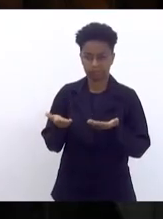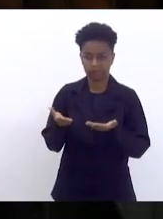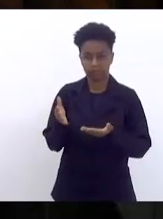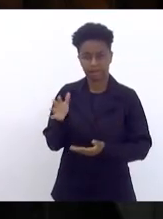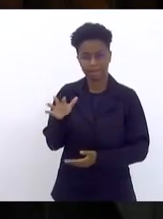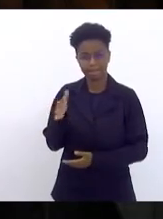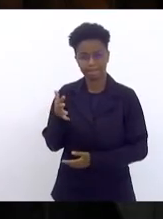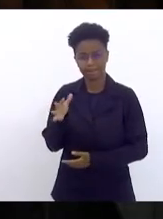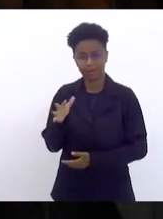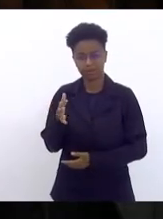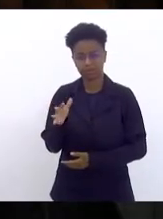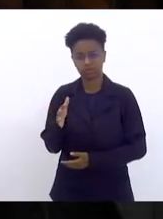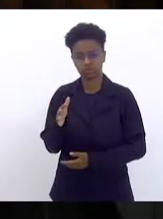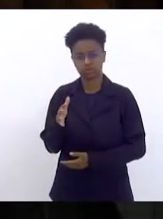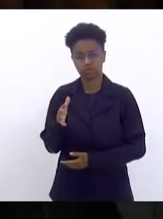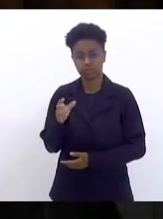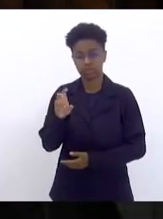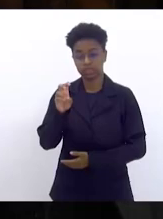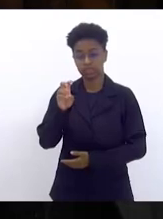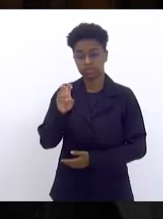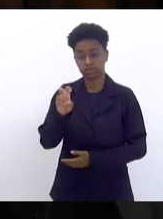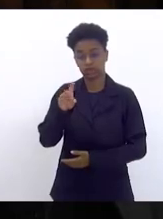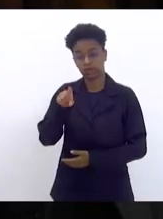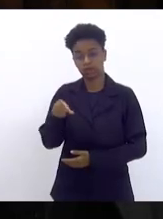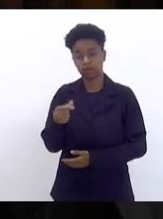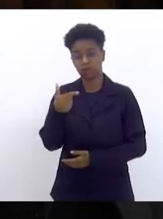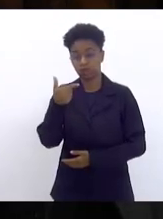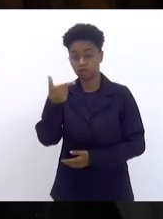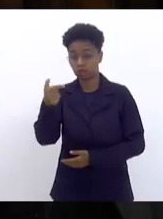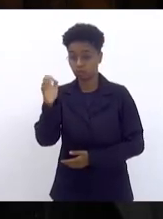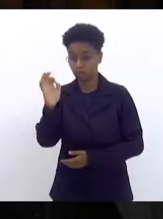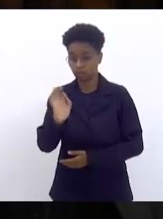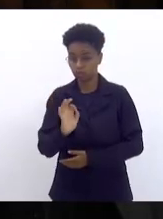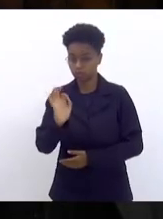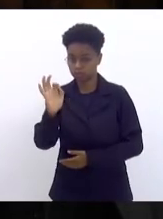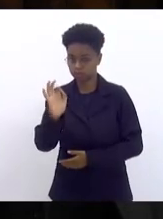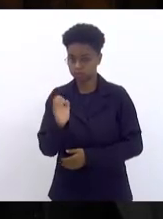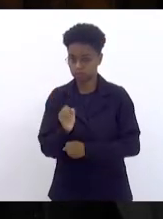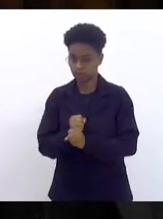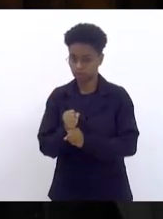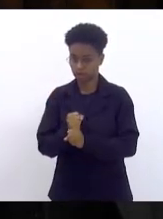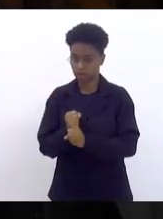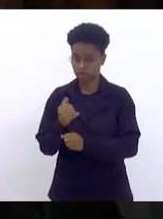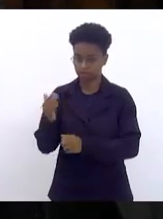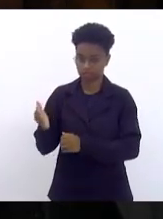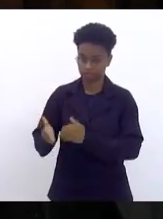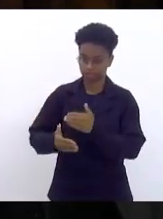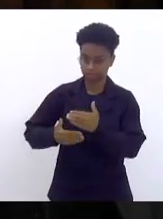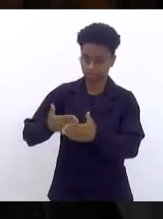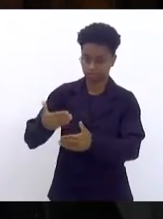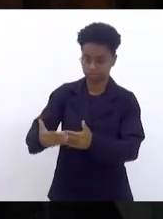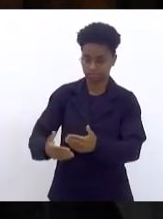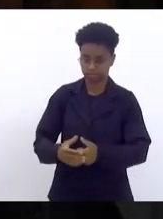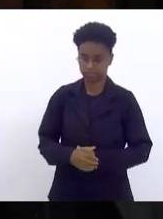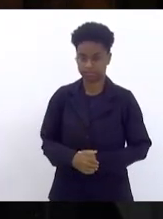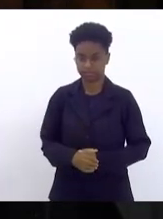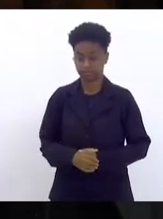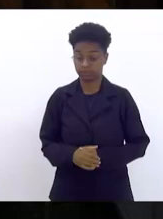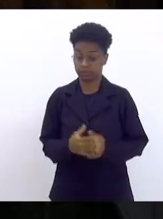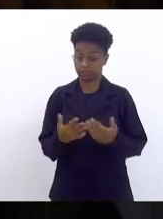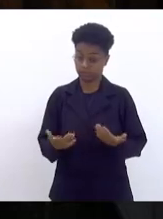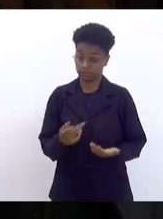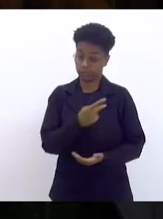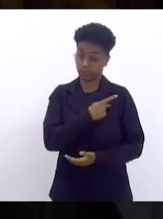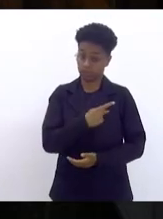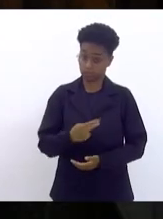aproximadamente 5,2% ao ano. Presidente